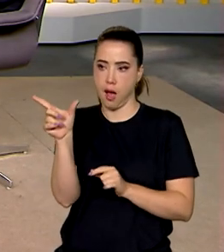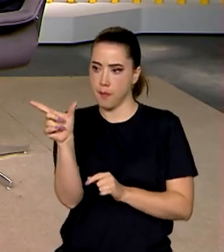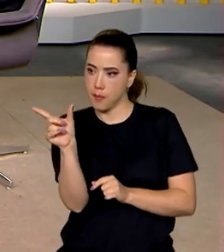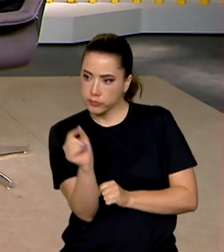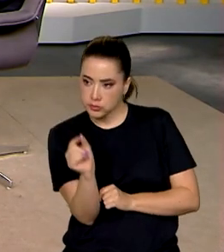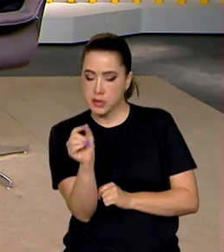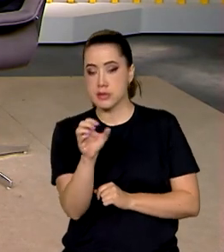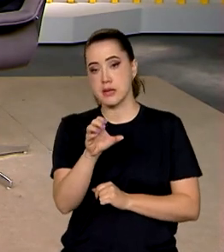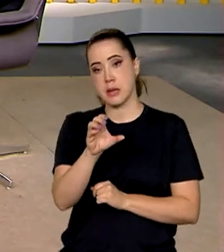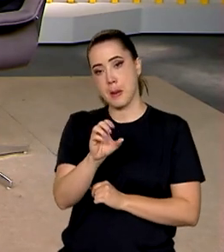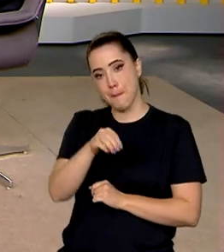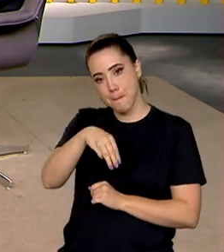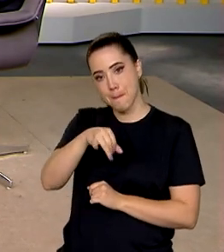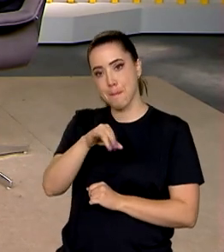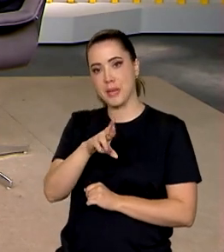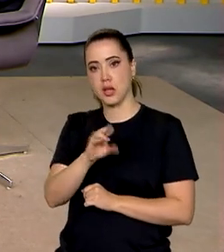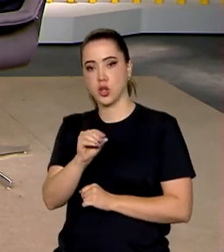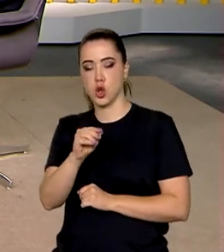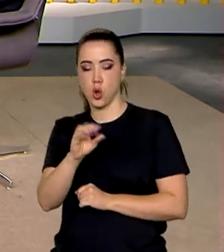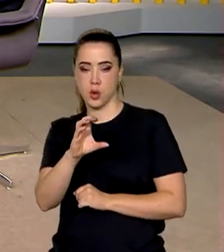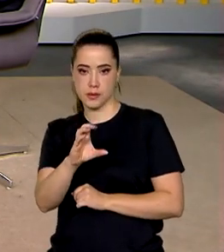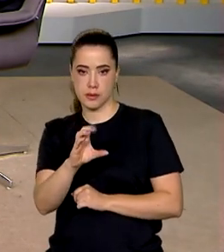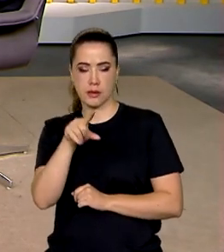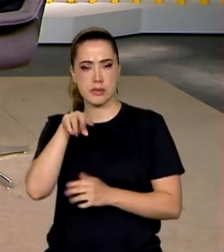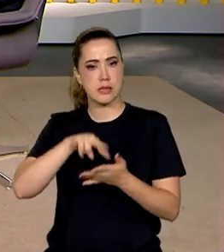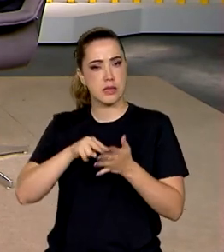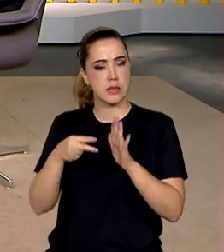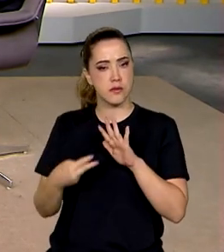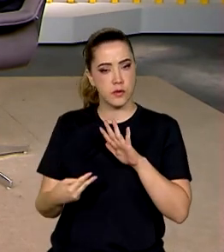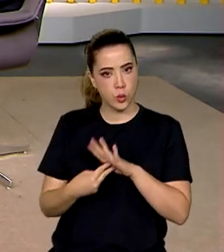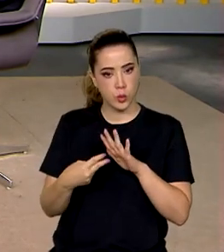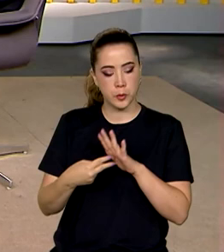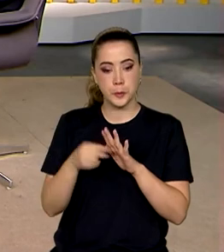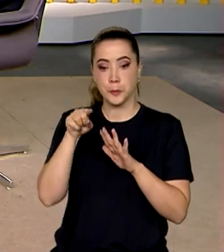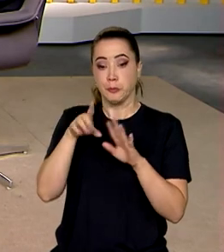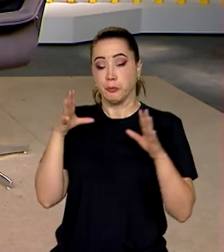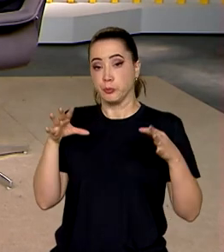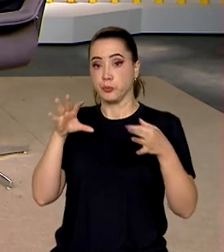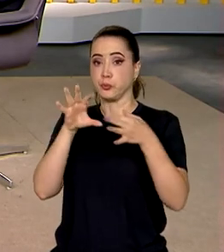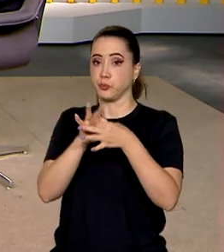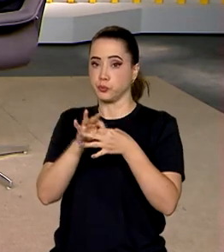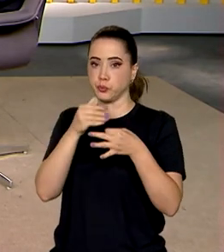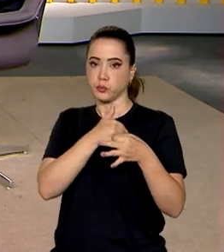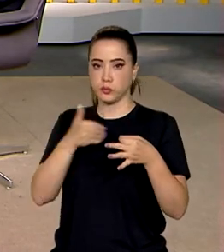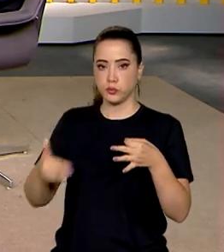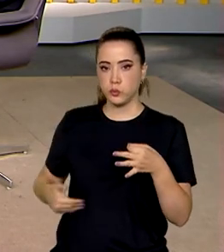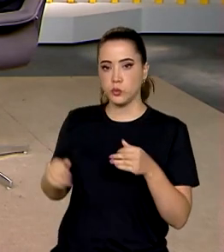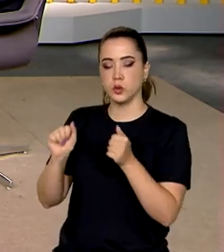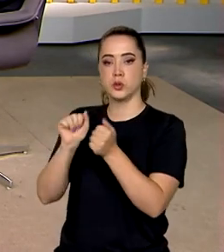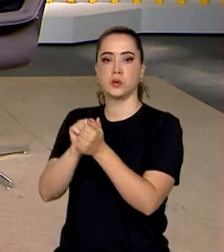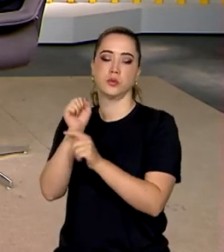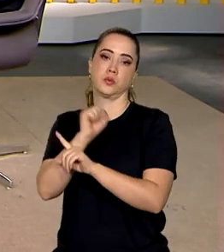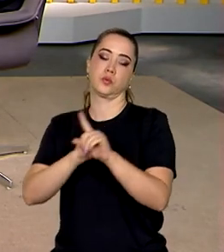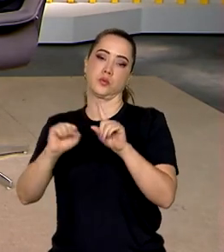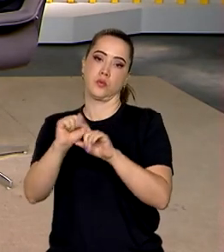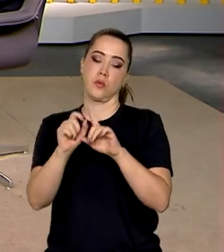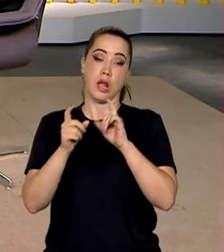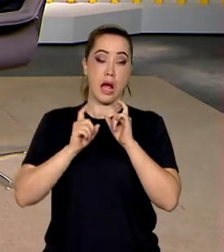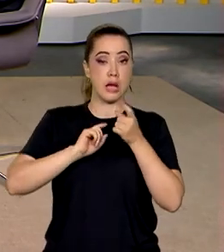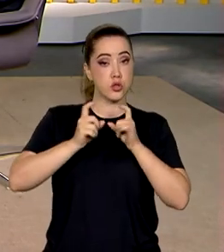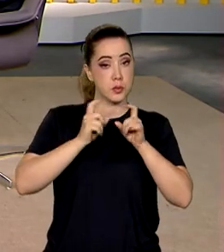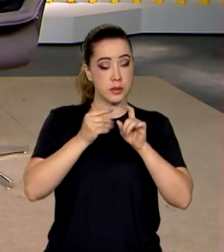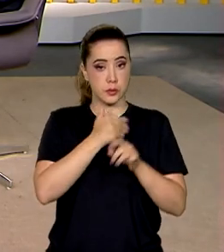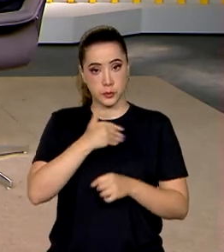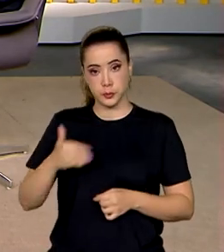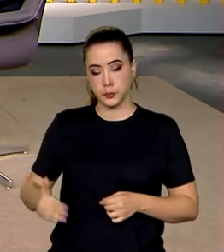ali se trata de uma convocação, de celebrar uma parceria entre governo e sociedade, entre a administração